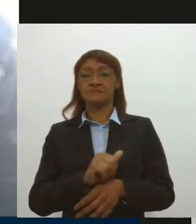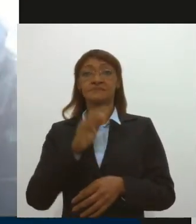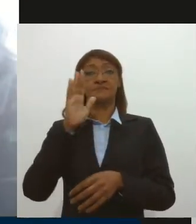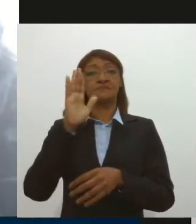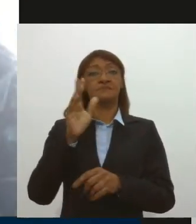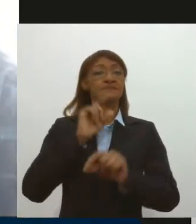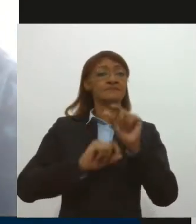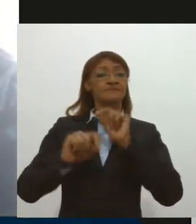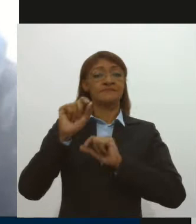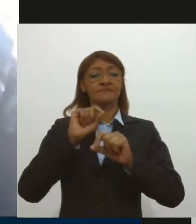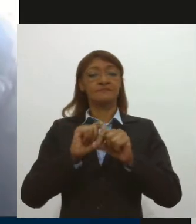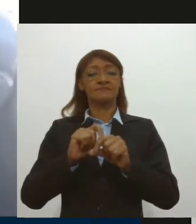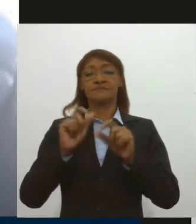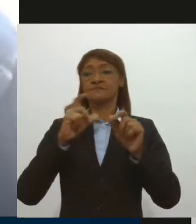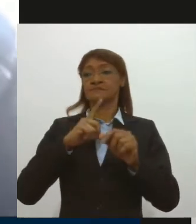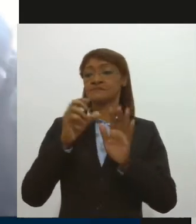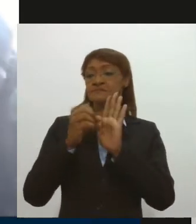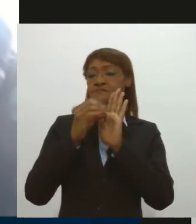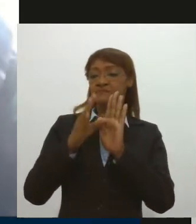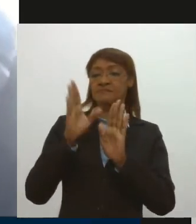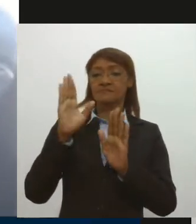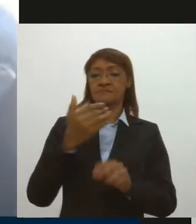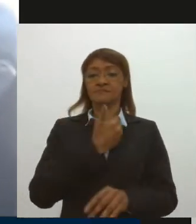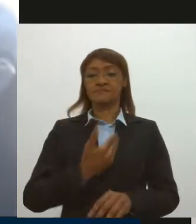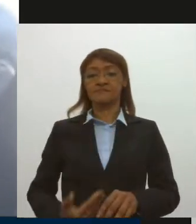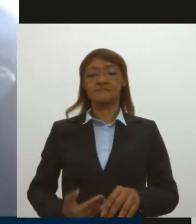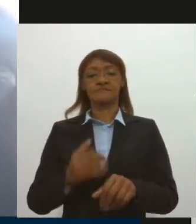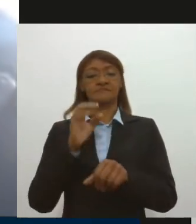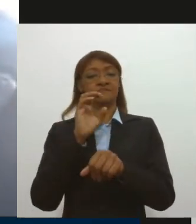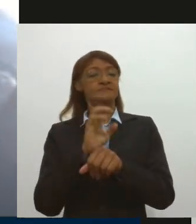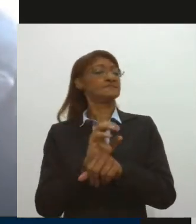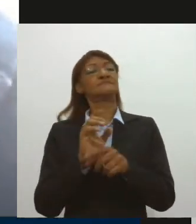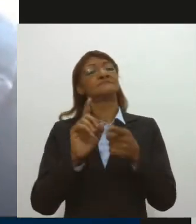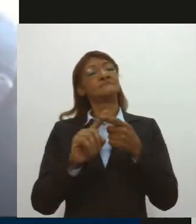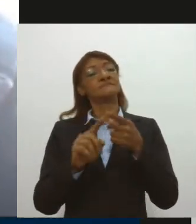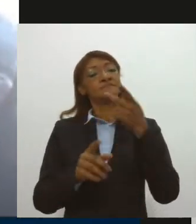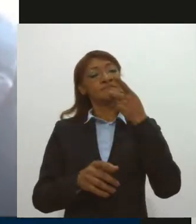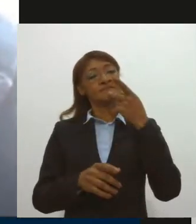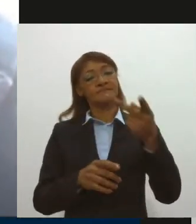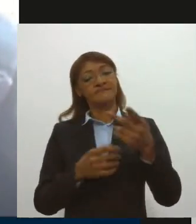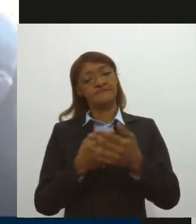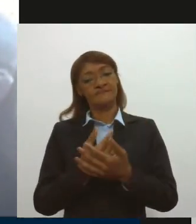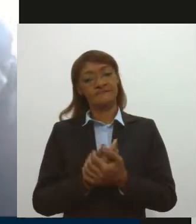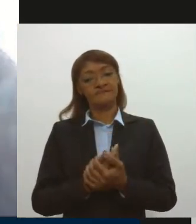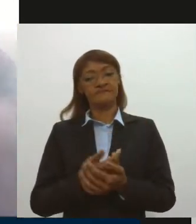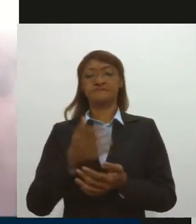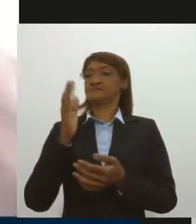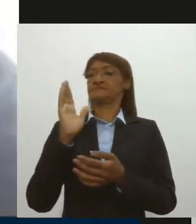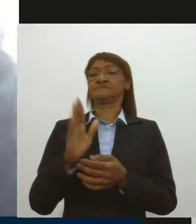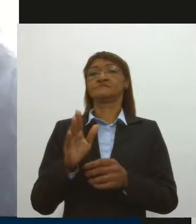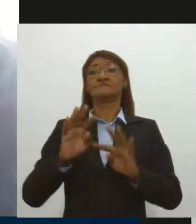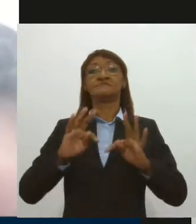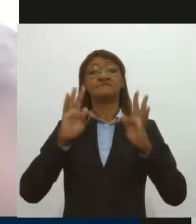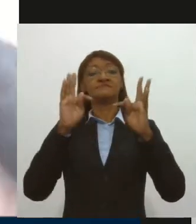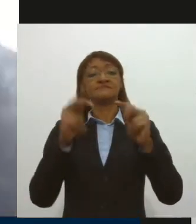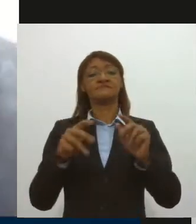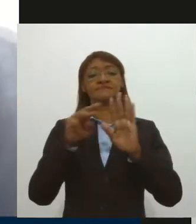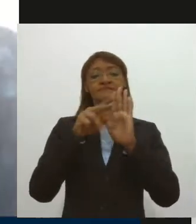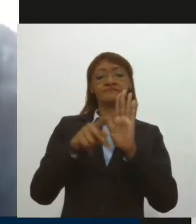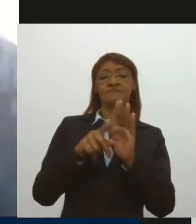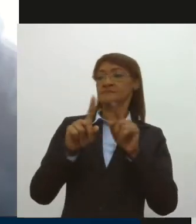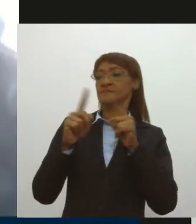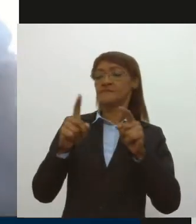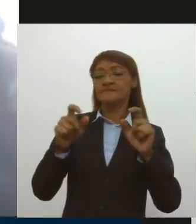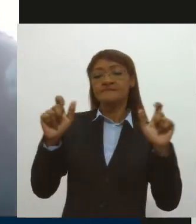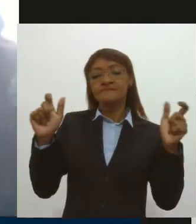protocoladas em indicação para o governo do Estado e disse que, além das medidas restritivas, é necessário reduzir